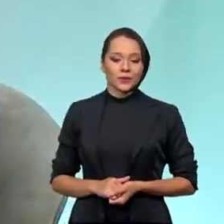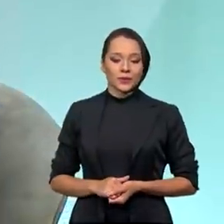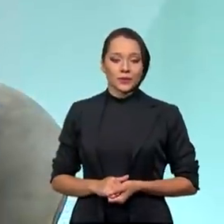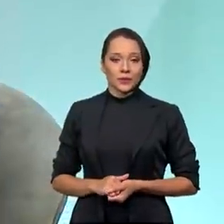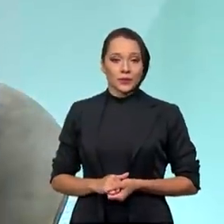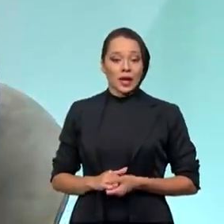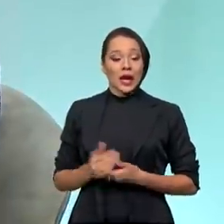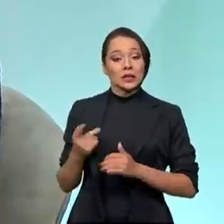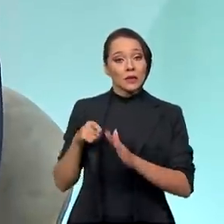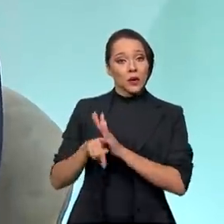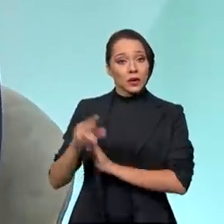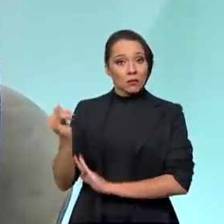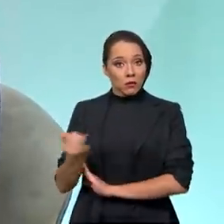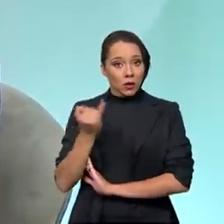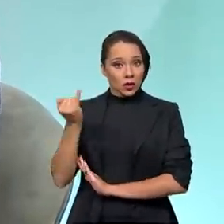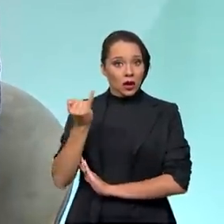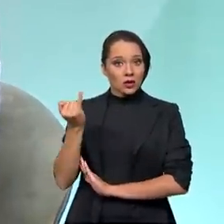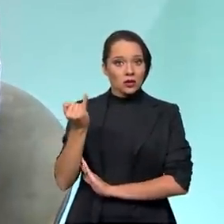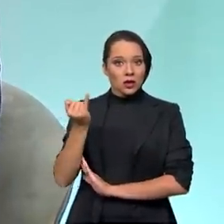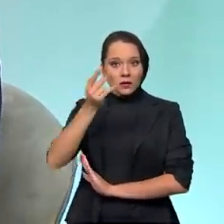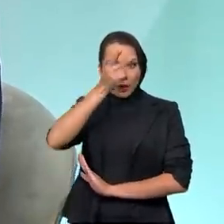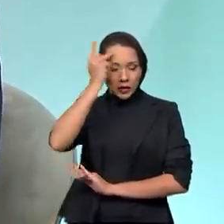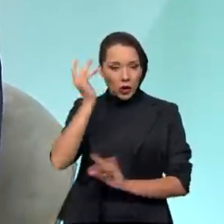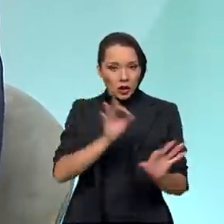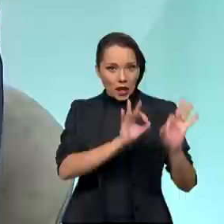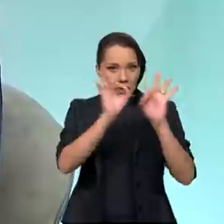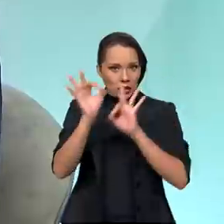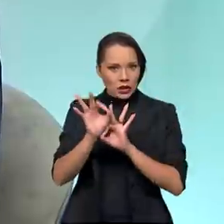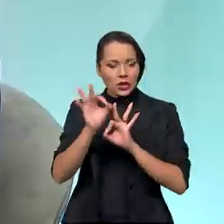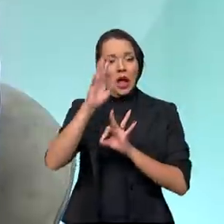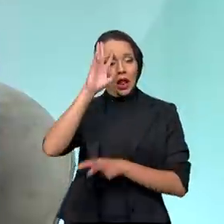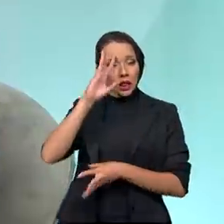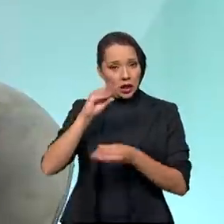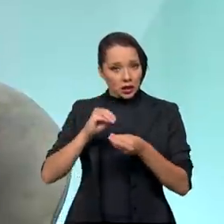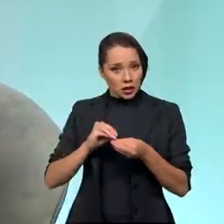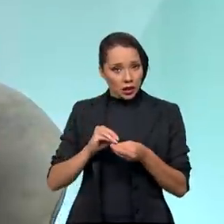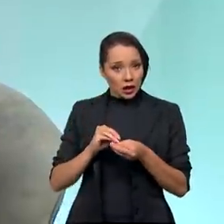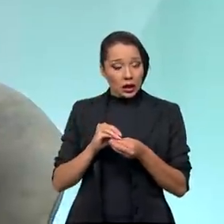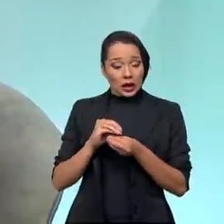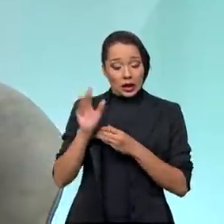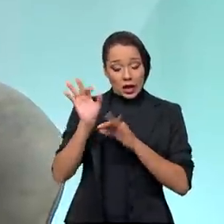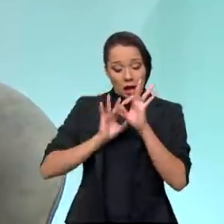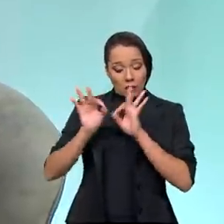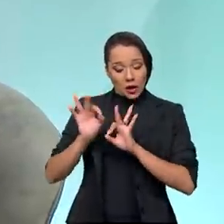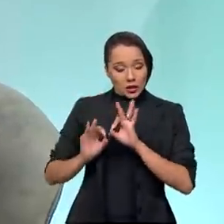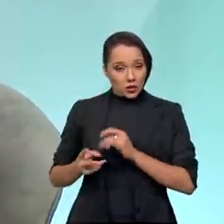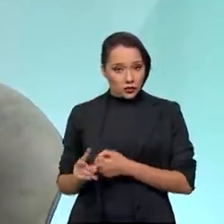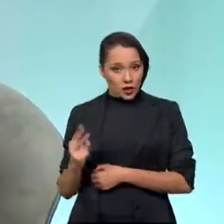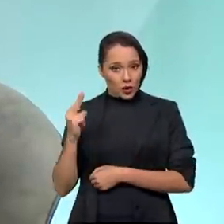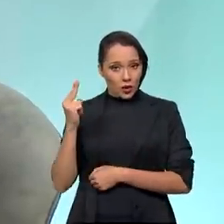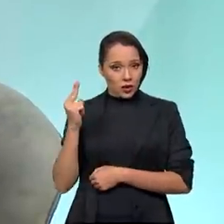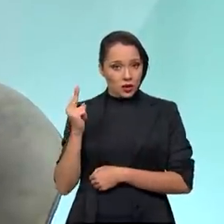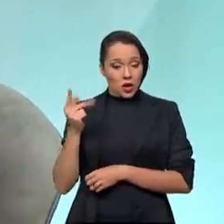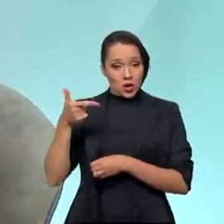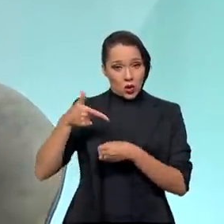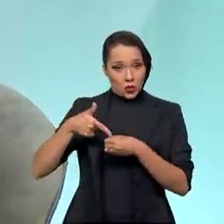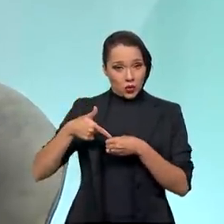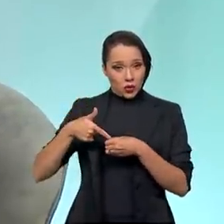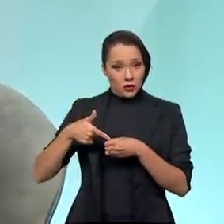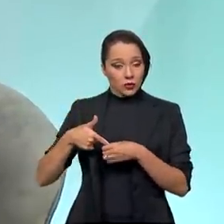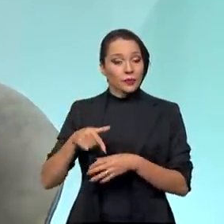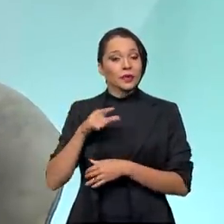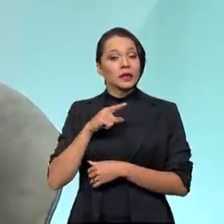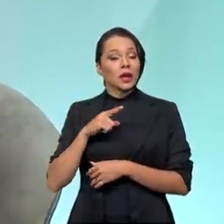Pergunta, isso é importante para o nosso telespectador entender, né? Dentro da formação de preços do combustível,